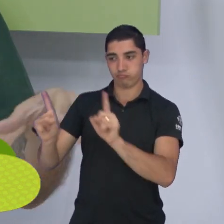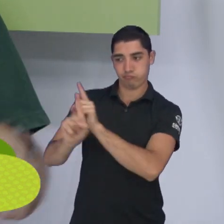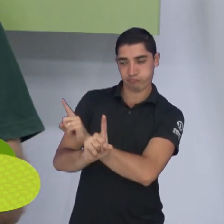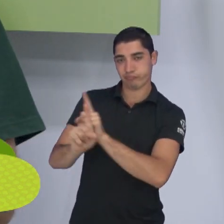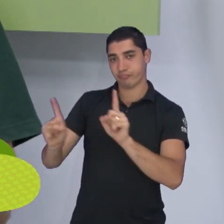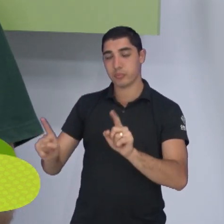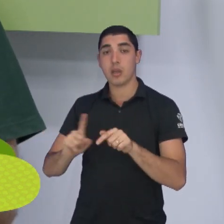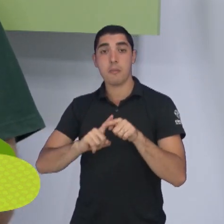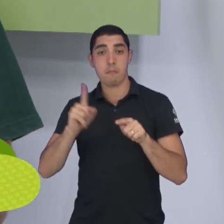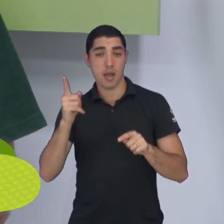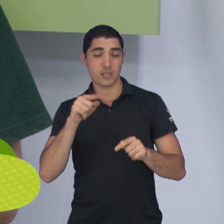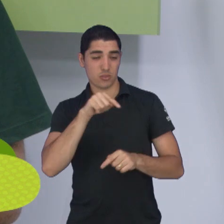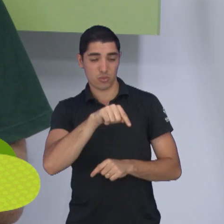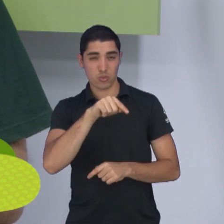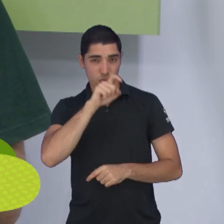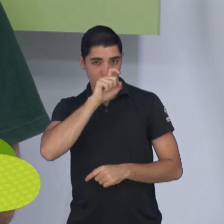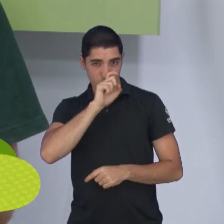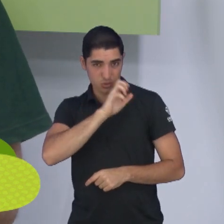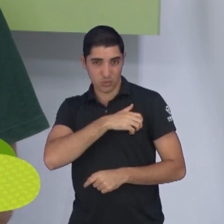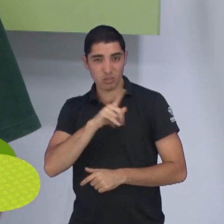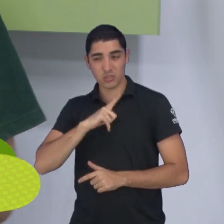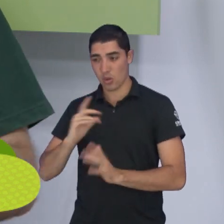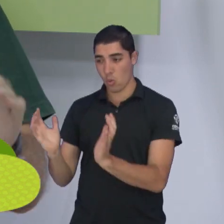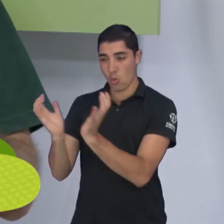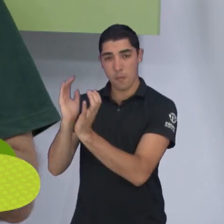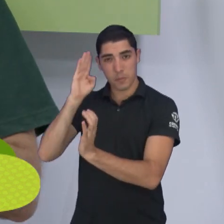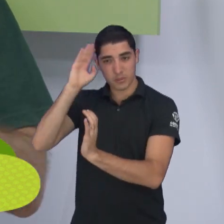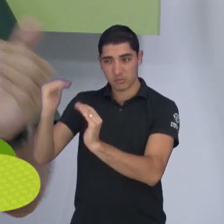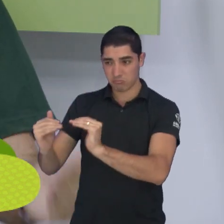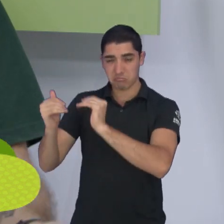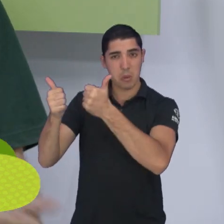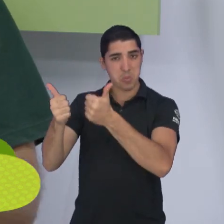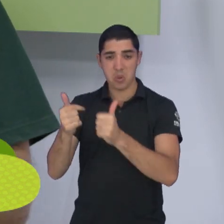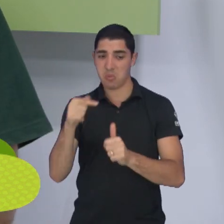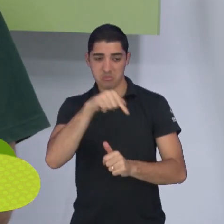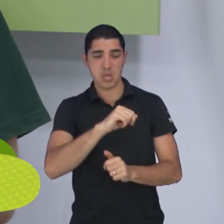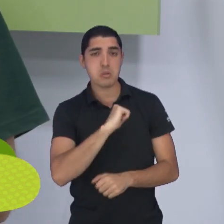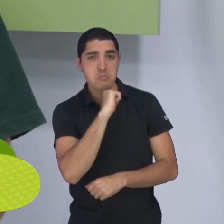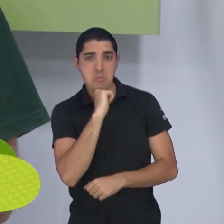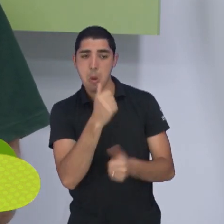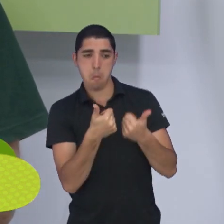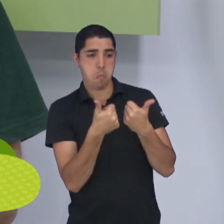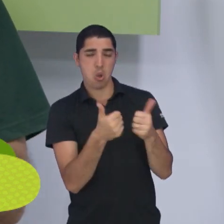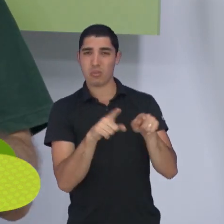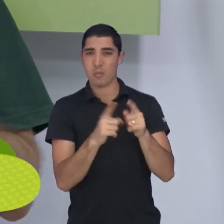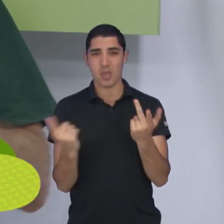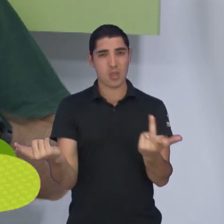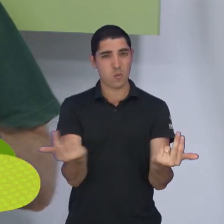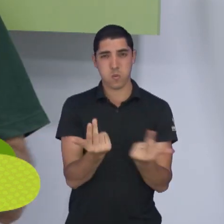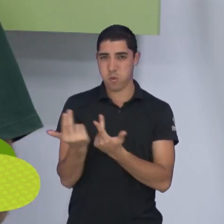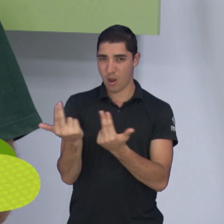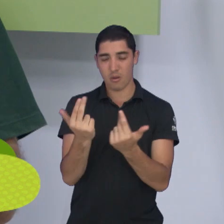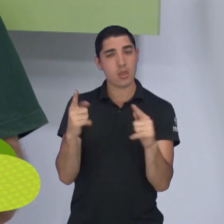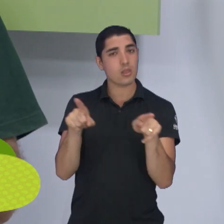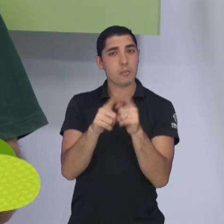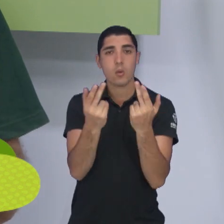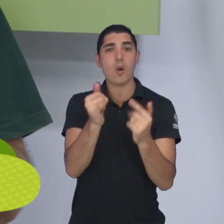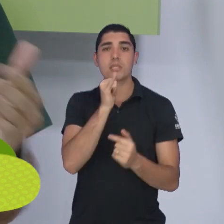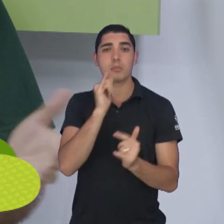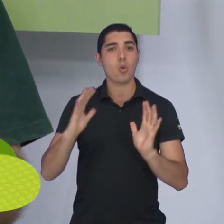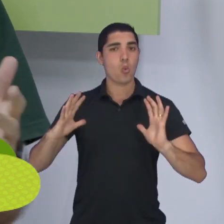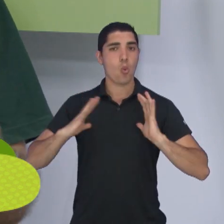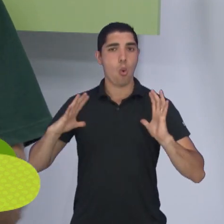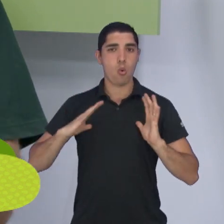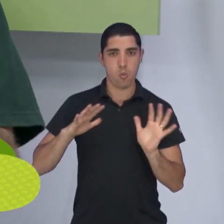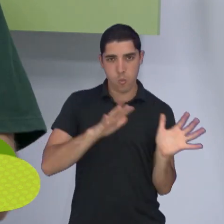variar até no esquema, com três zagueiros, como ele já jogou. No gol também, tanto o Ariel quanto o Pablo são dois bons goleiros. Então ele